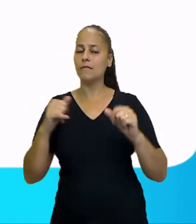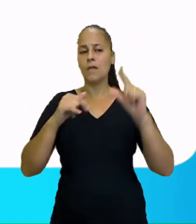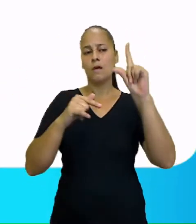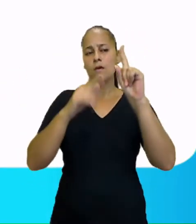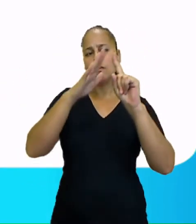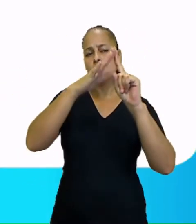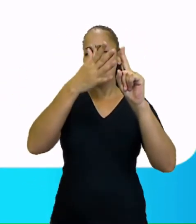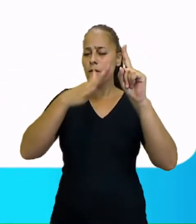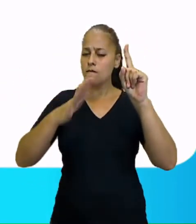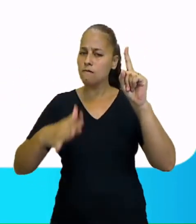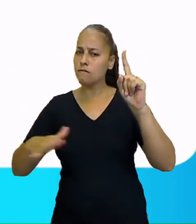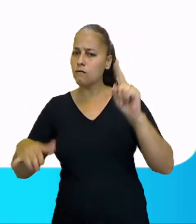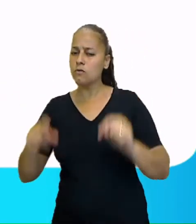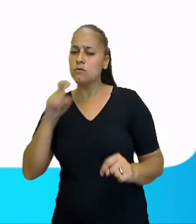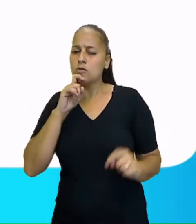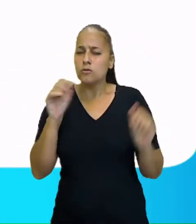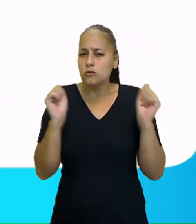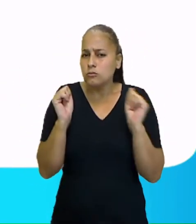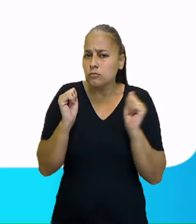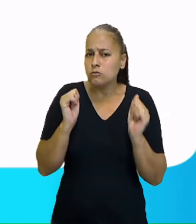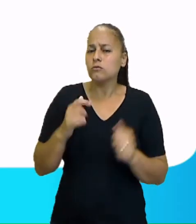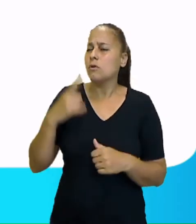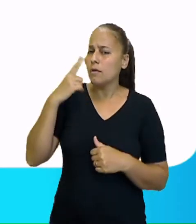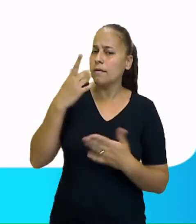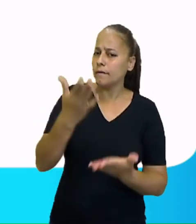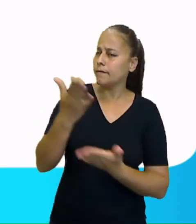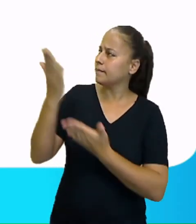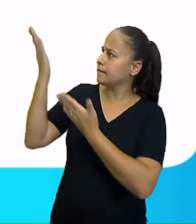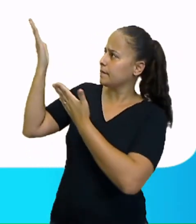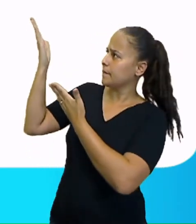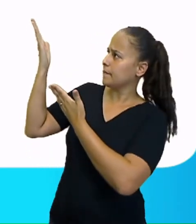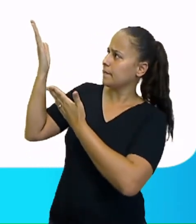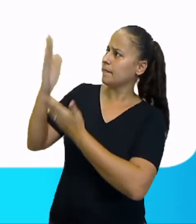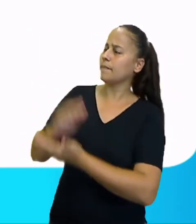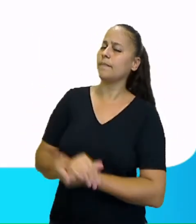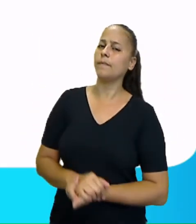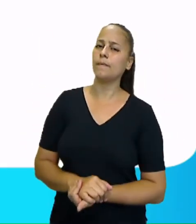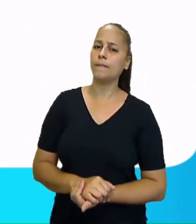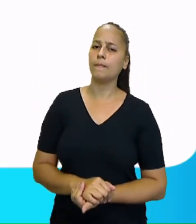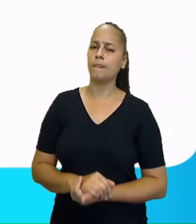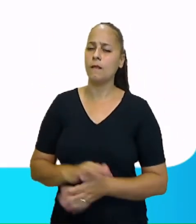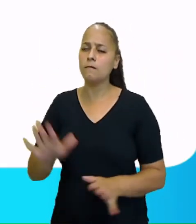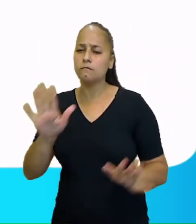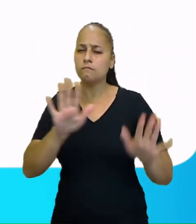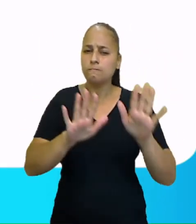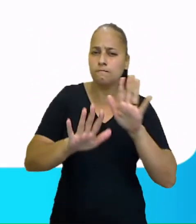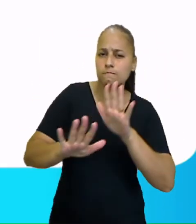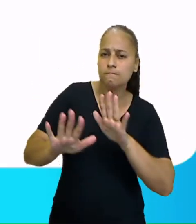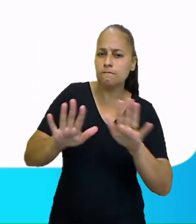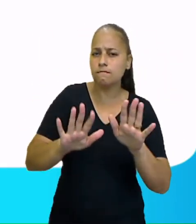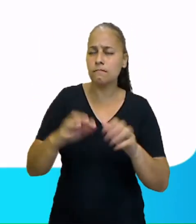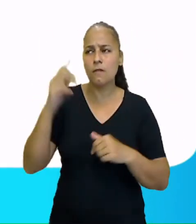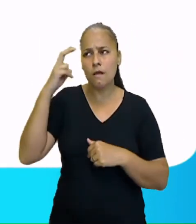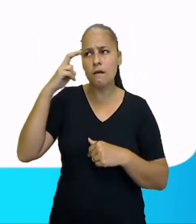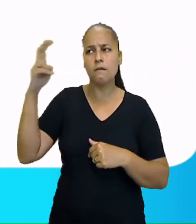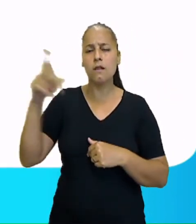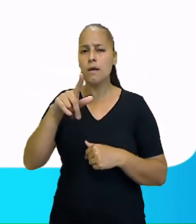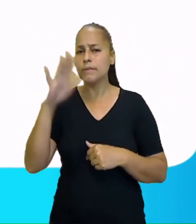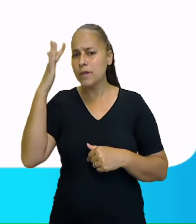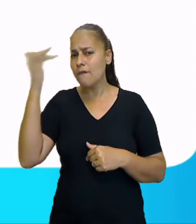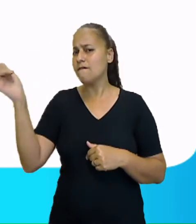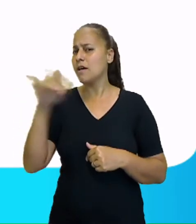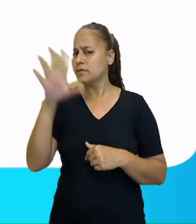outono, inverno. Olhando assim na imagem, talvez não fique muito claro para